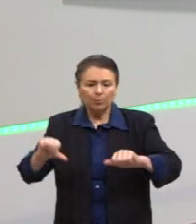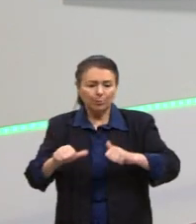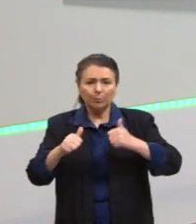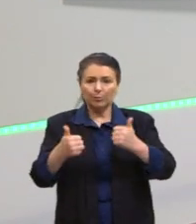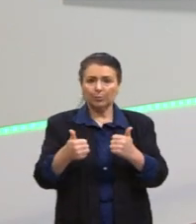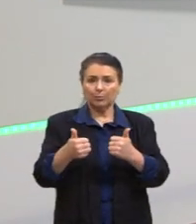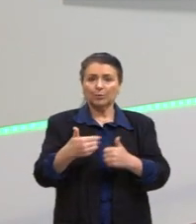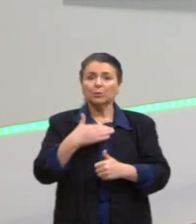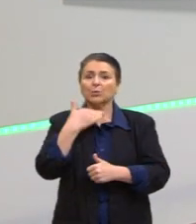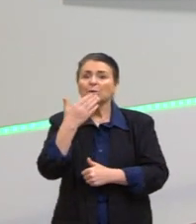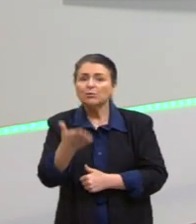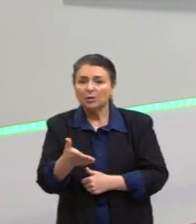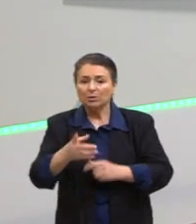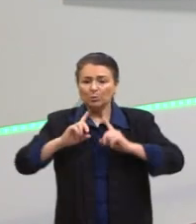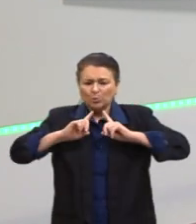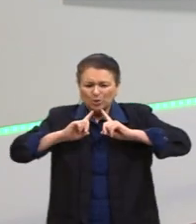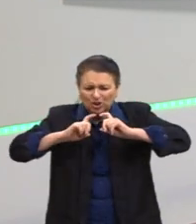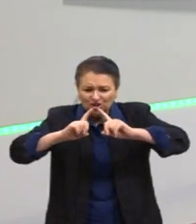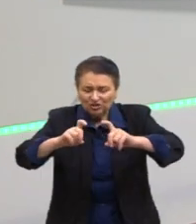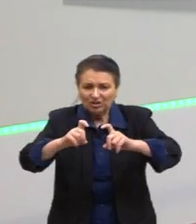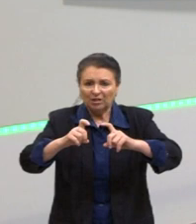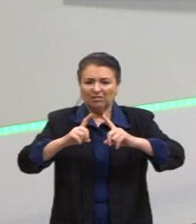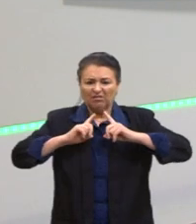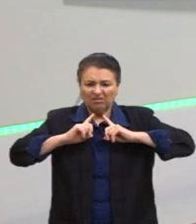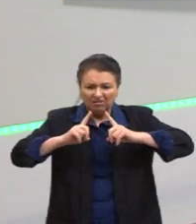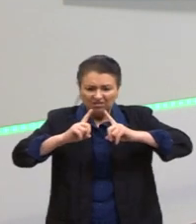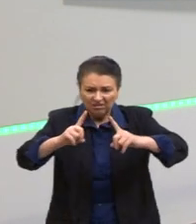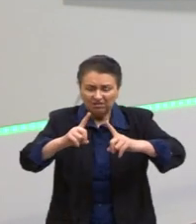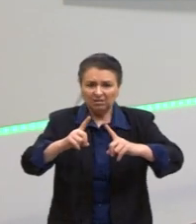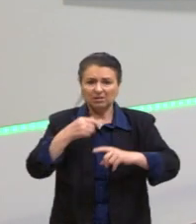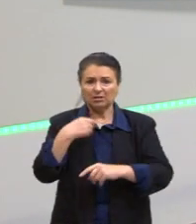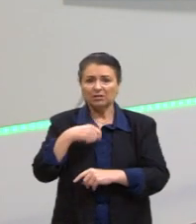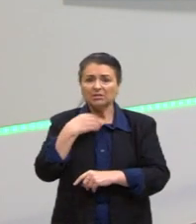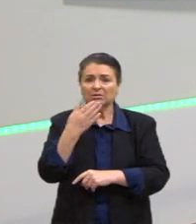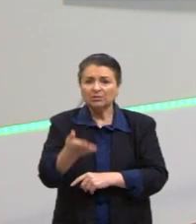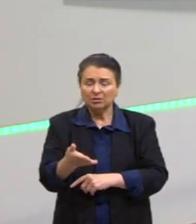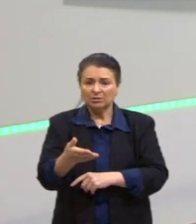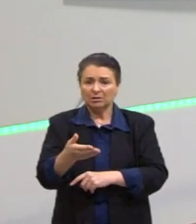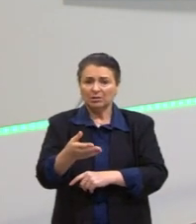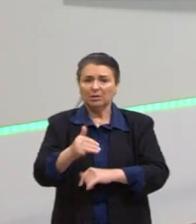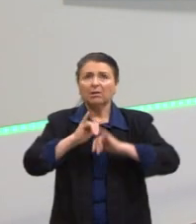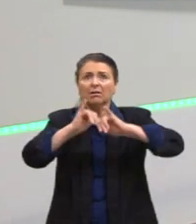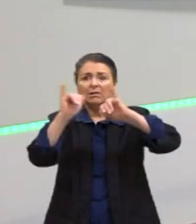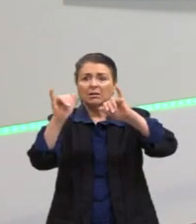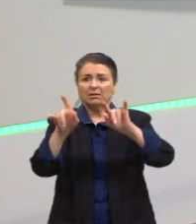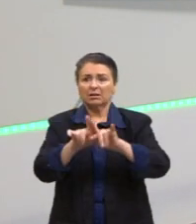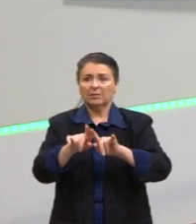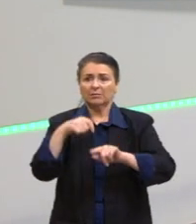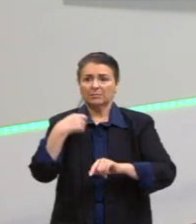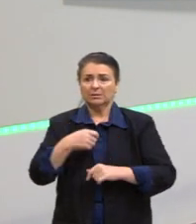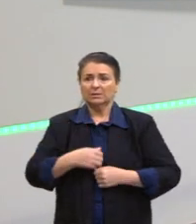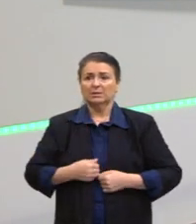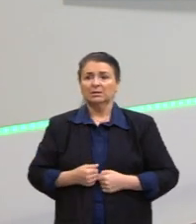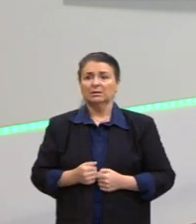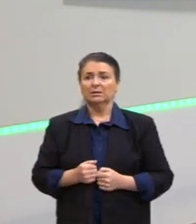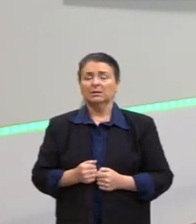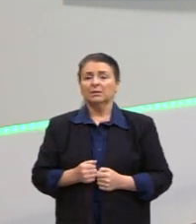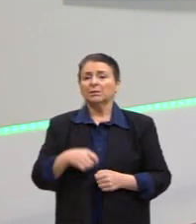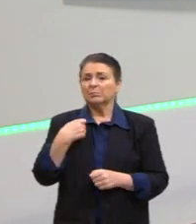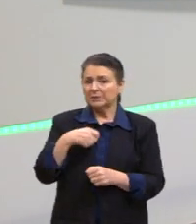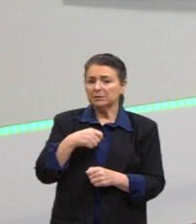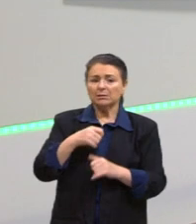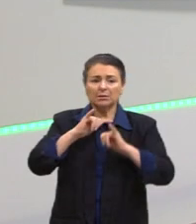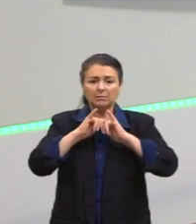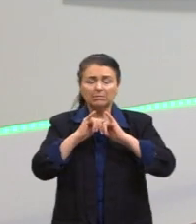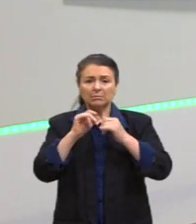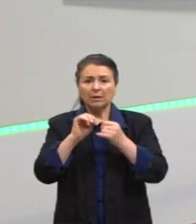basta só criticarmos, é preciso anunciar. Não basta somente denunciar. Só a denúncia, para a denúncia, né, ela